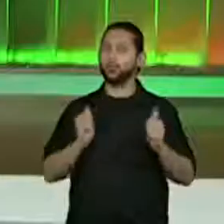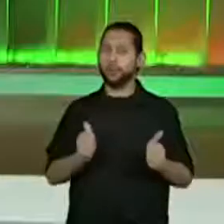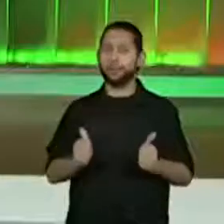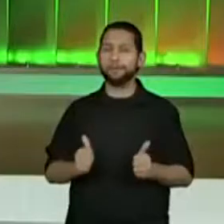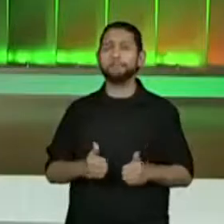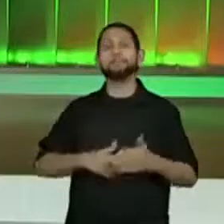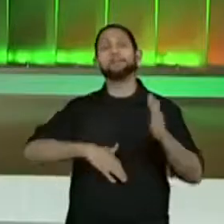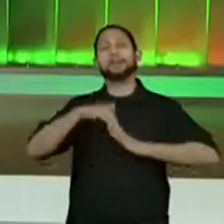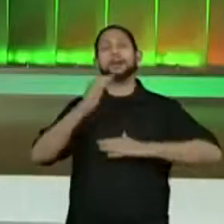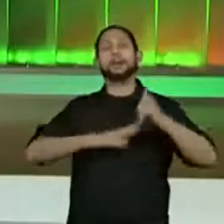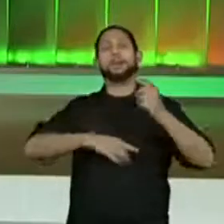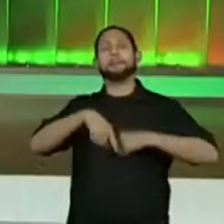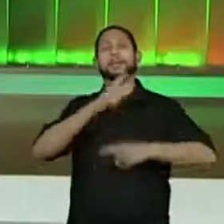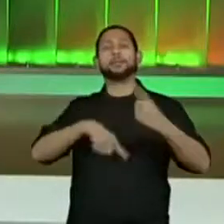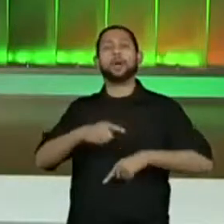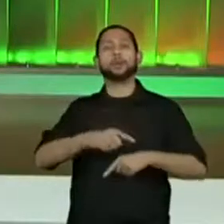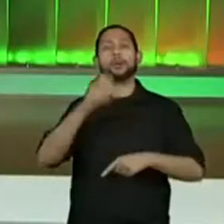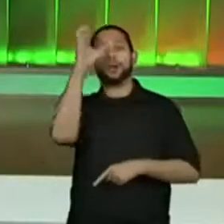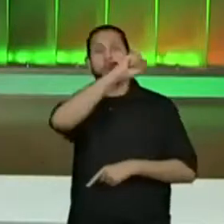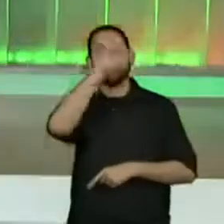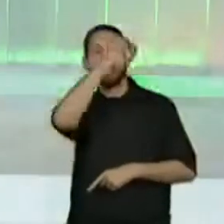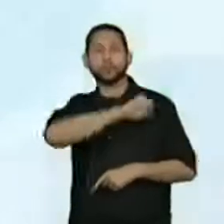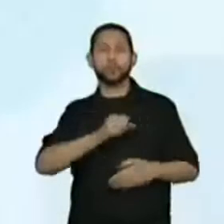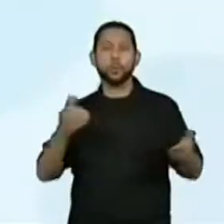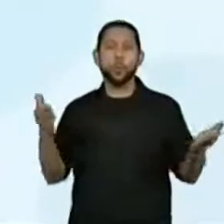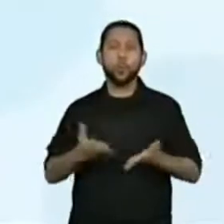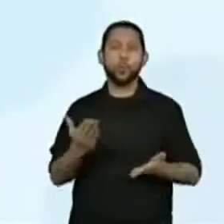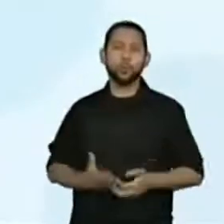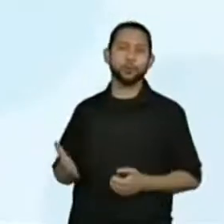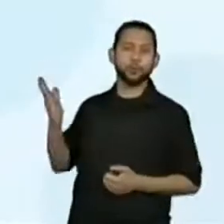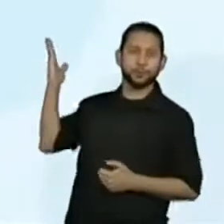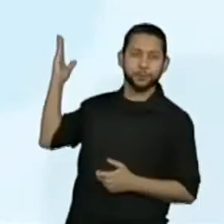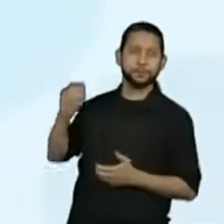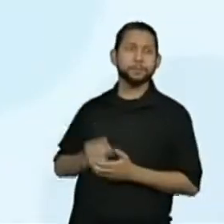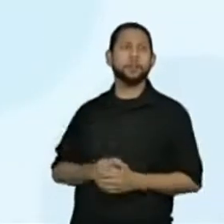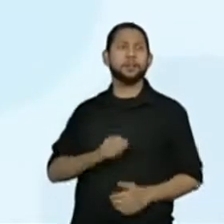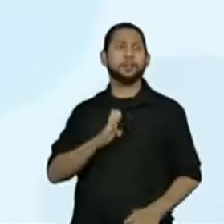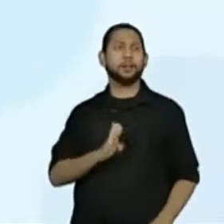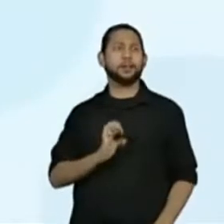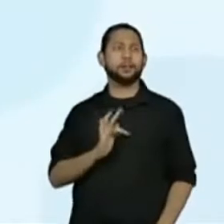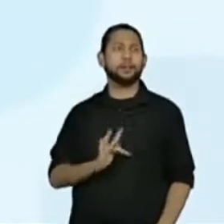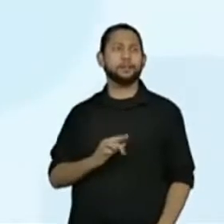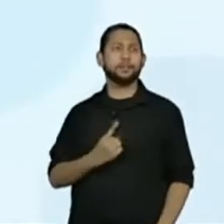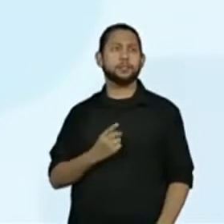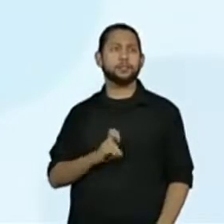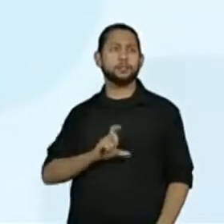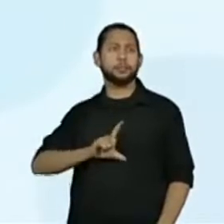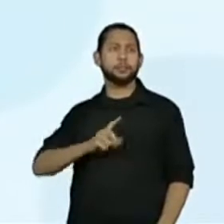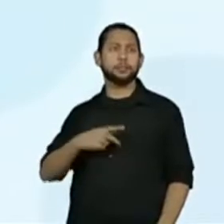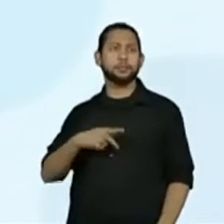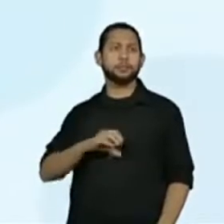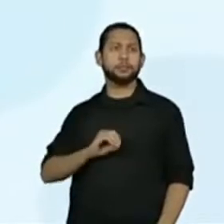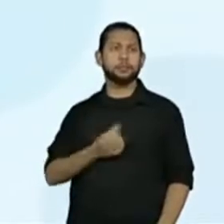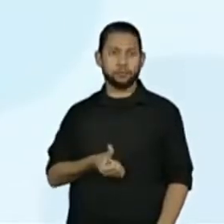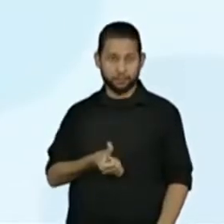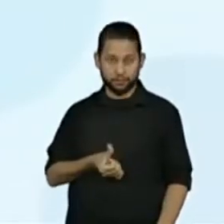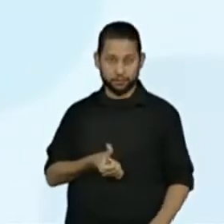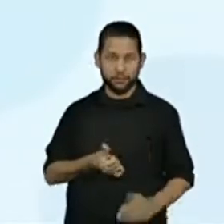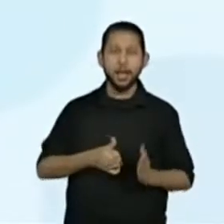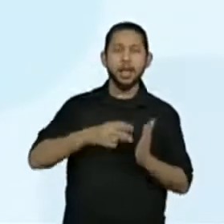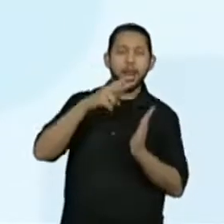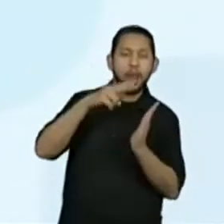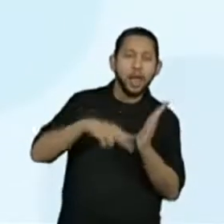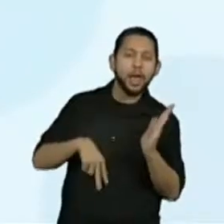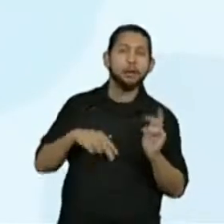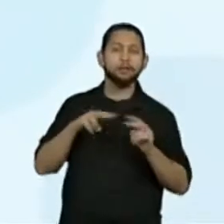a nossa habilidade do dia. A habilidade EF 15 LP 06, reler e revisar